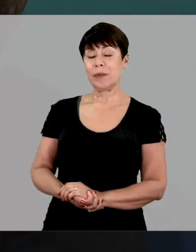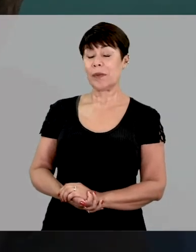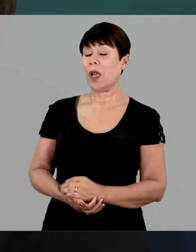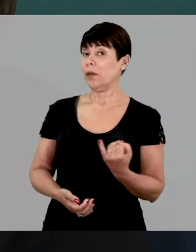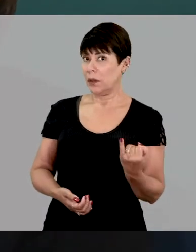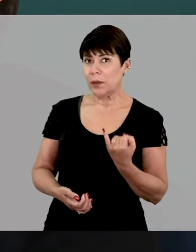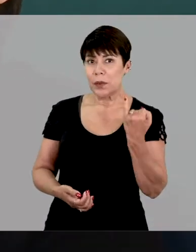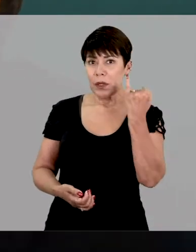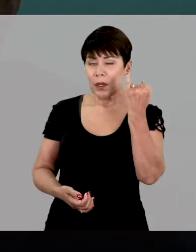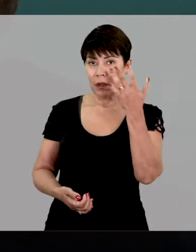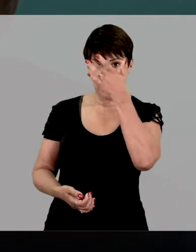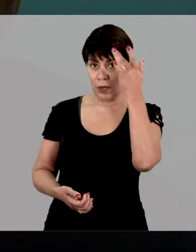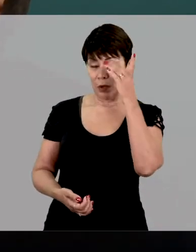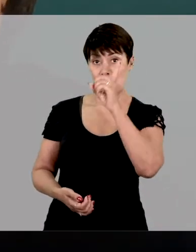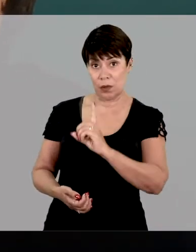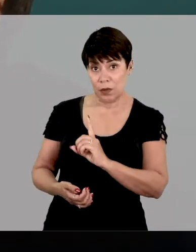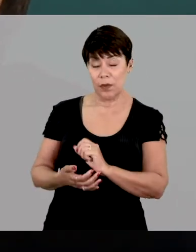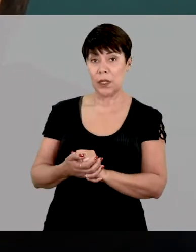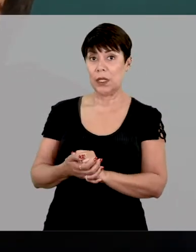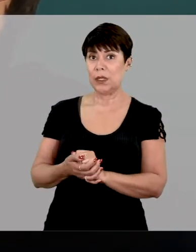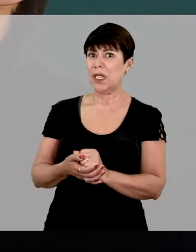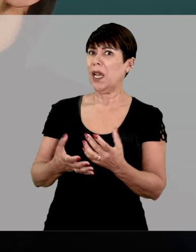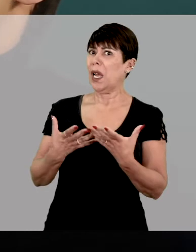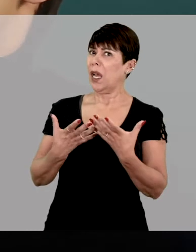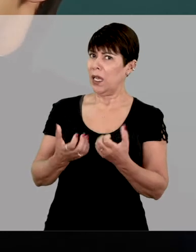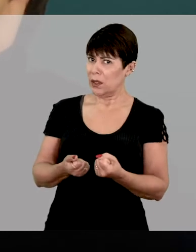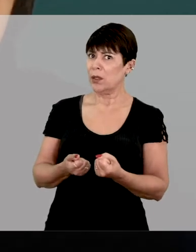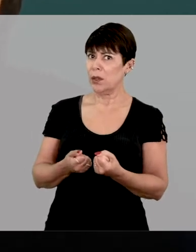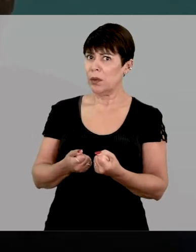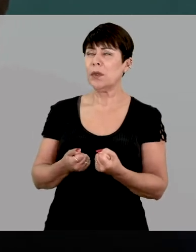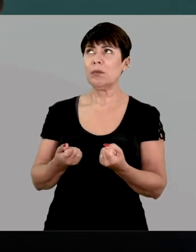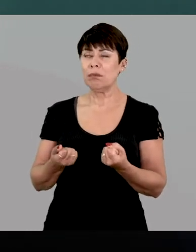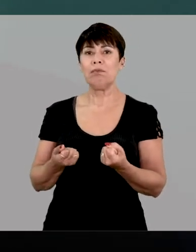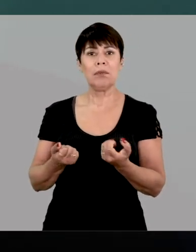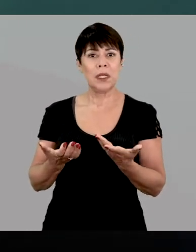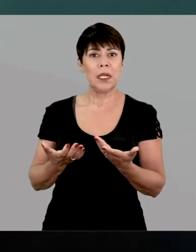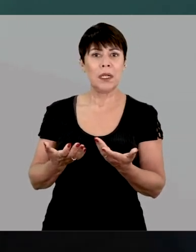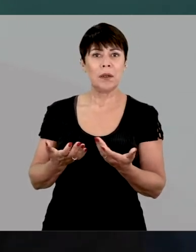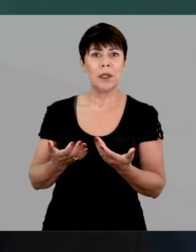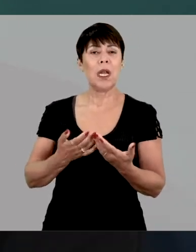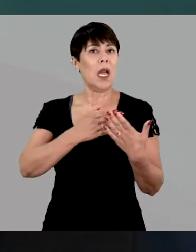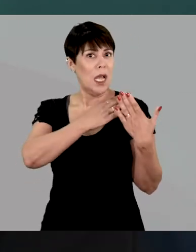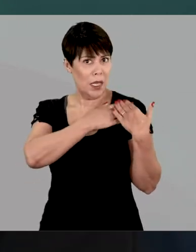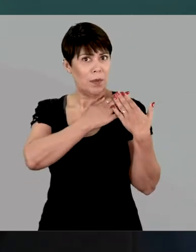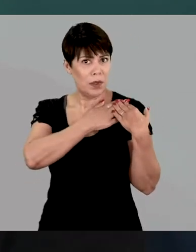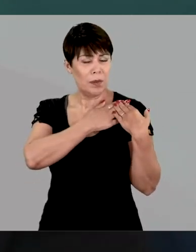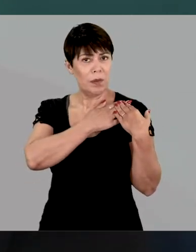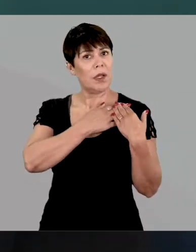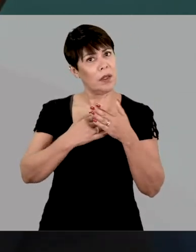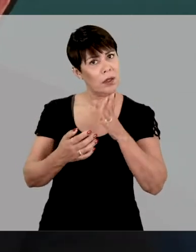É importante que pessoas com deficiência assumam esse tipo de cargo ou de